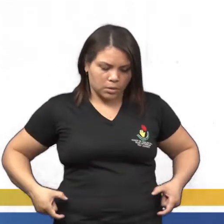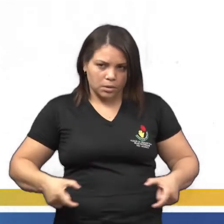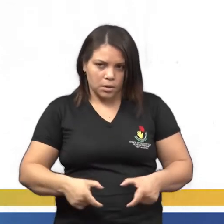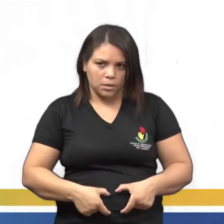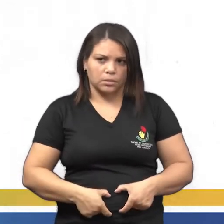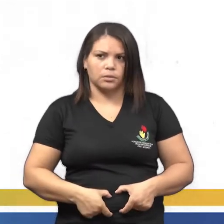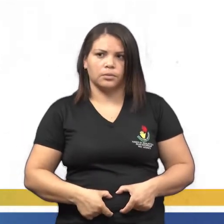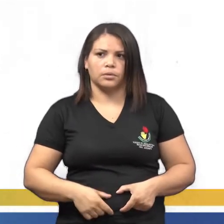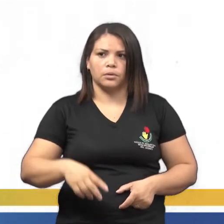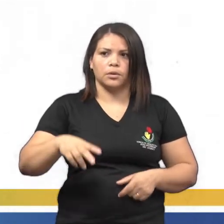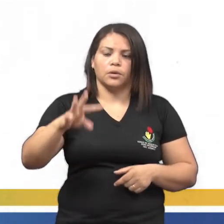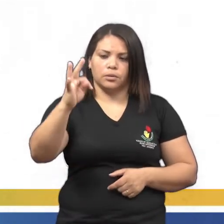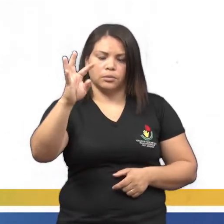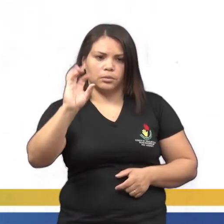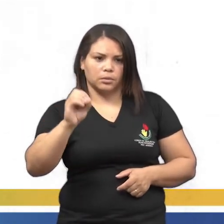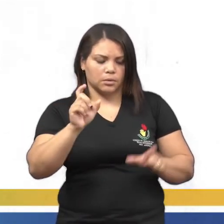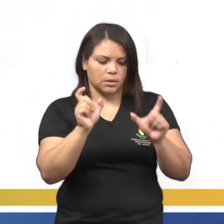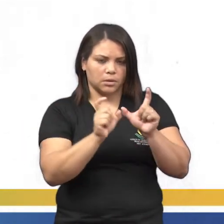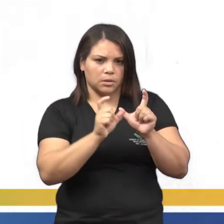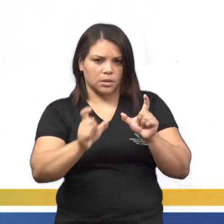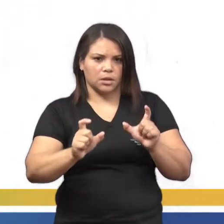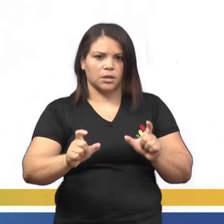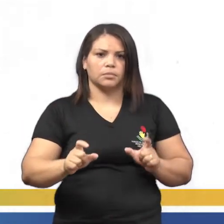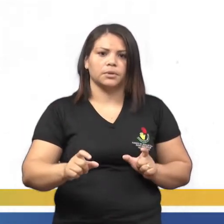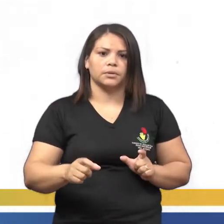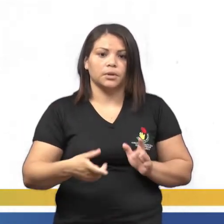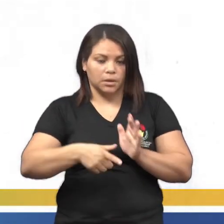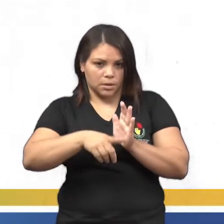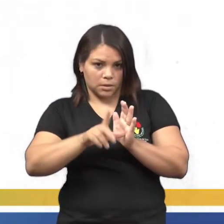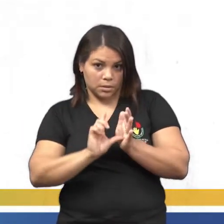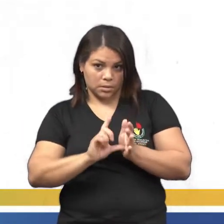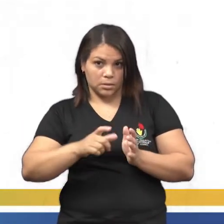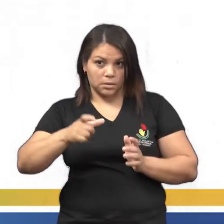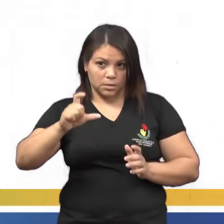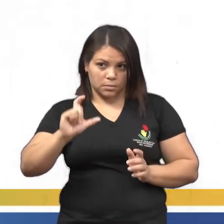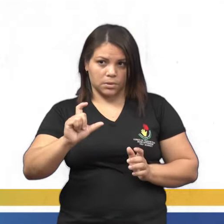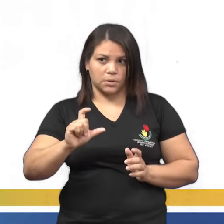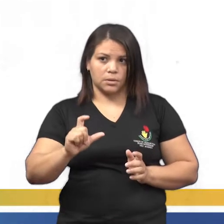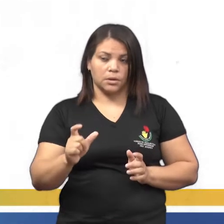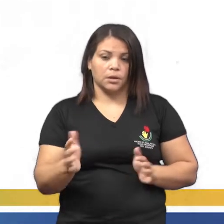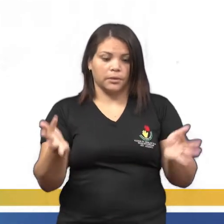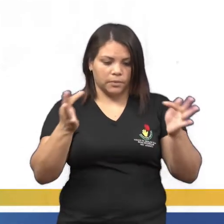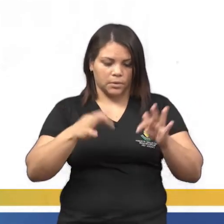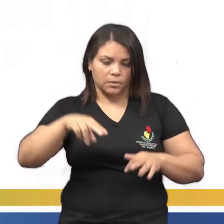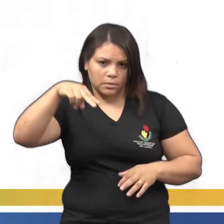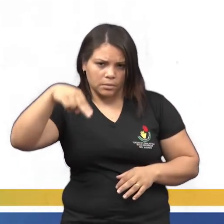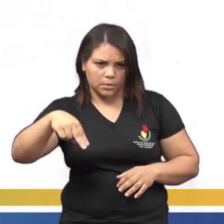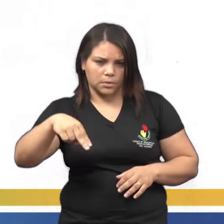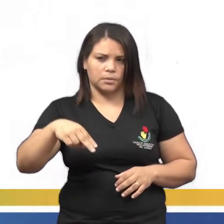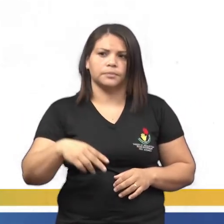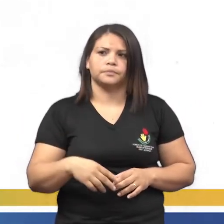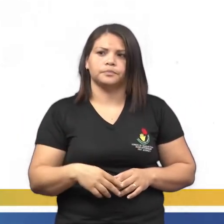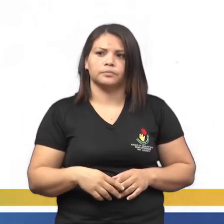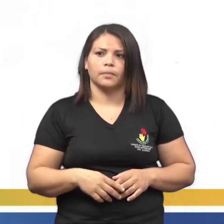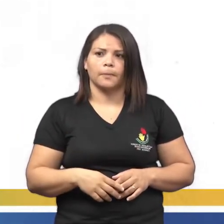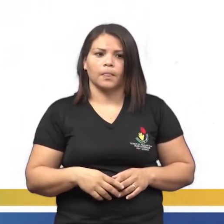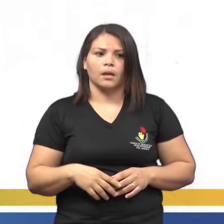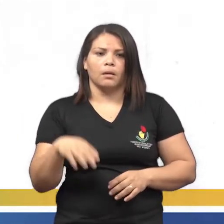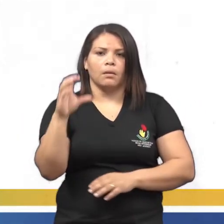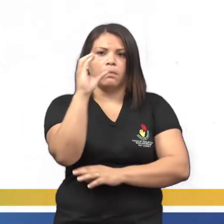caso. O TOR, né? A sílaba final. E a sílaba anterior seria finalizada com N, tá bom?